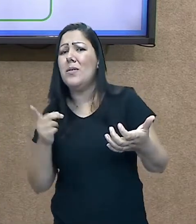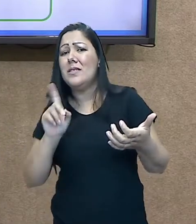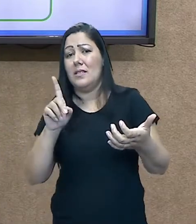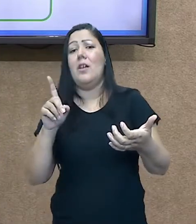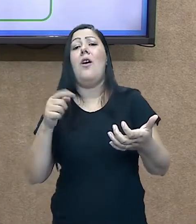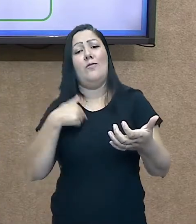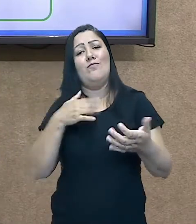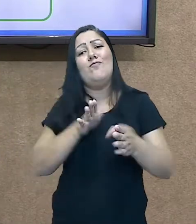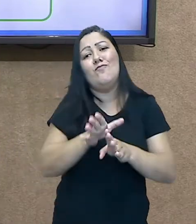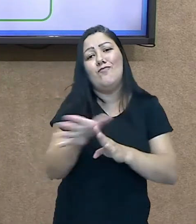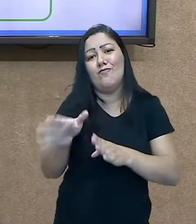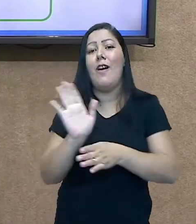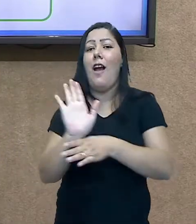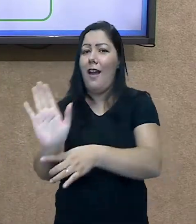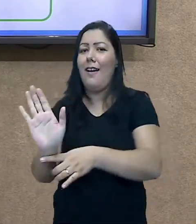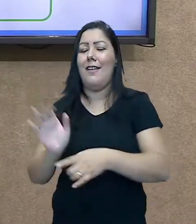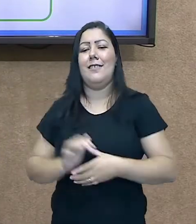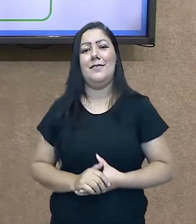é um cidadão.